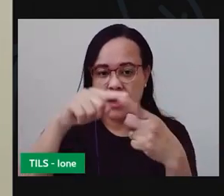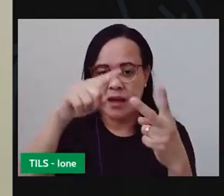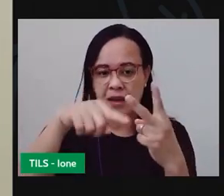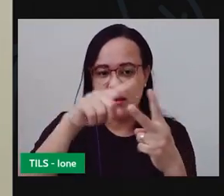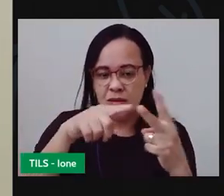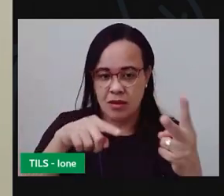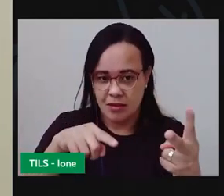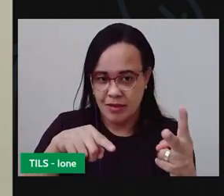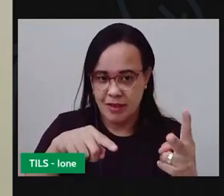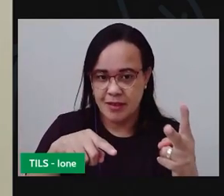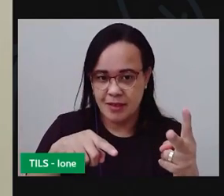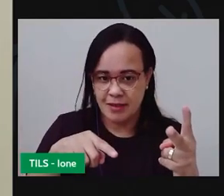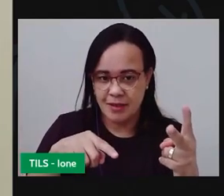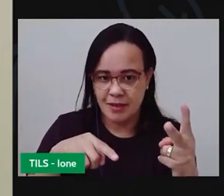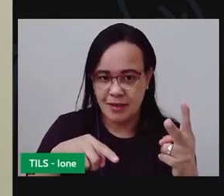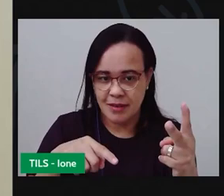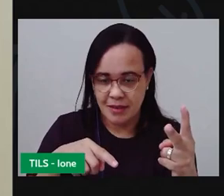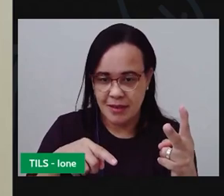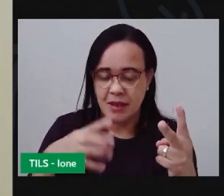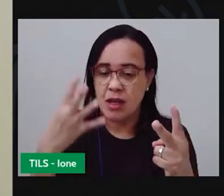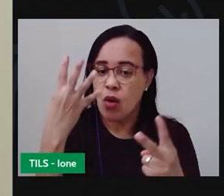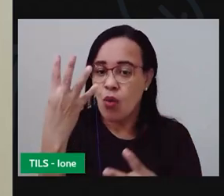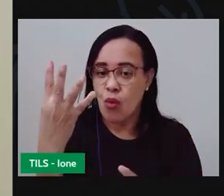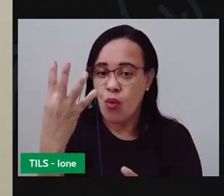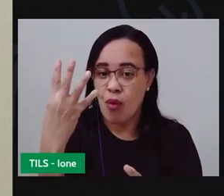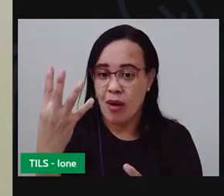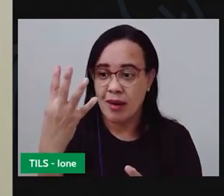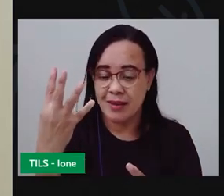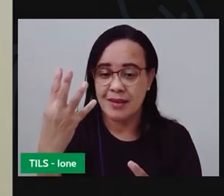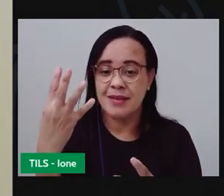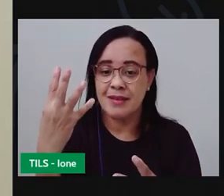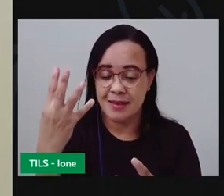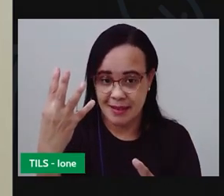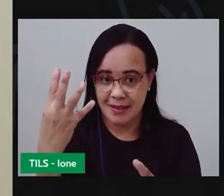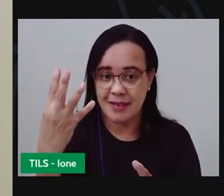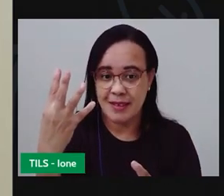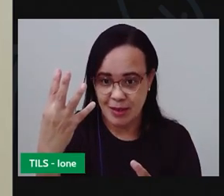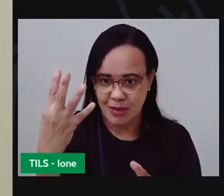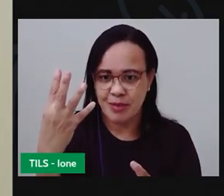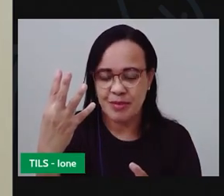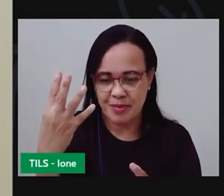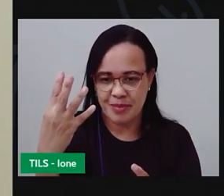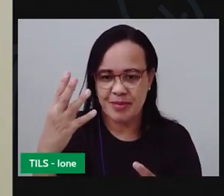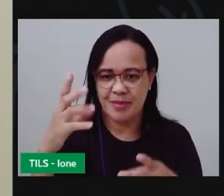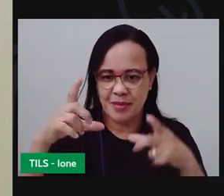vai-vente. Agora eu vou fazer mais duas que a gente vai precisar de quatro.